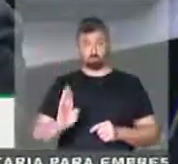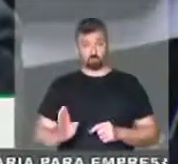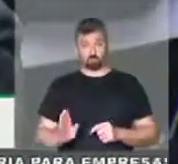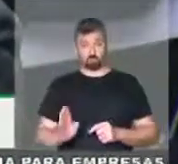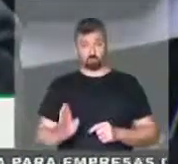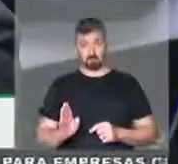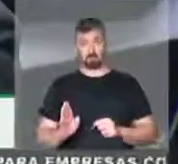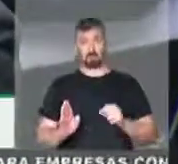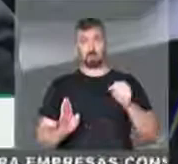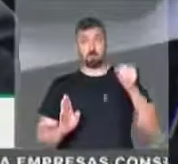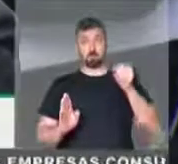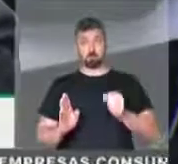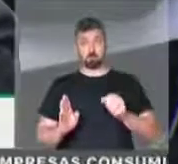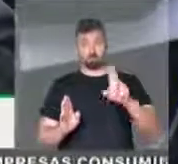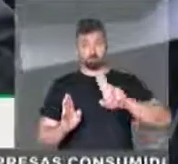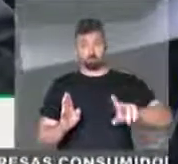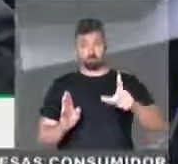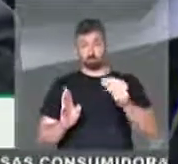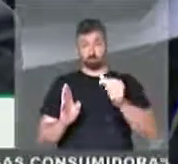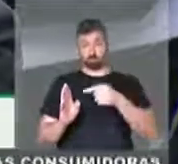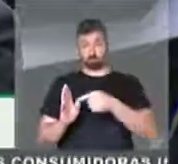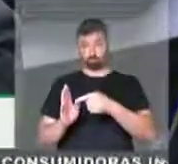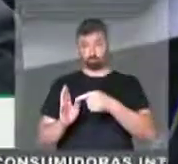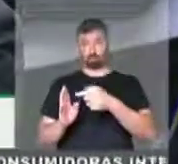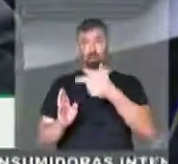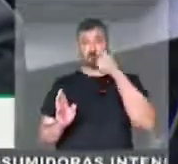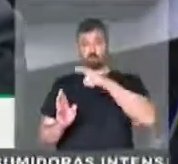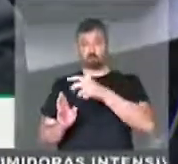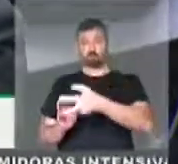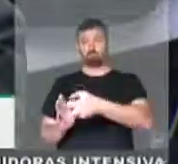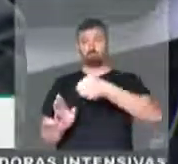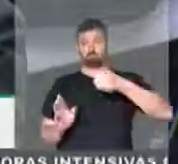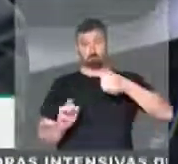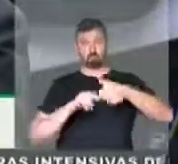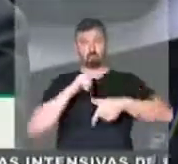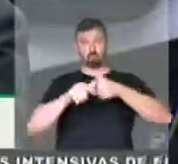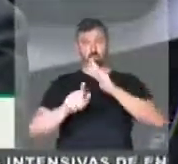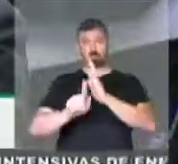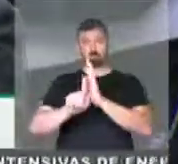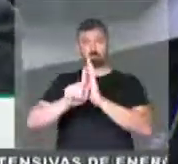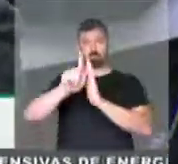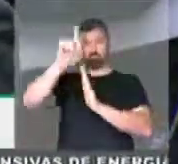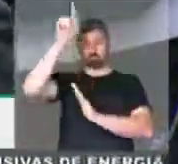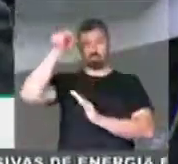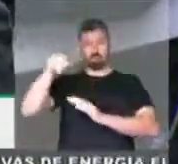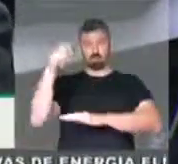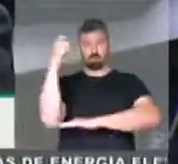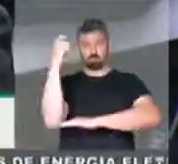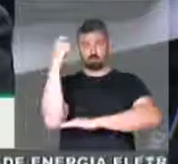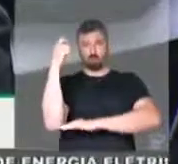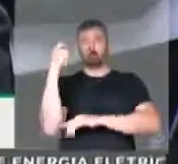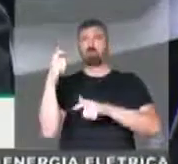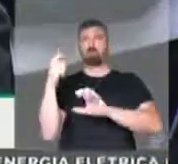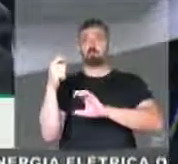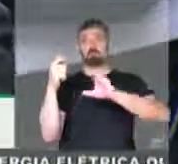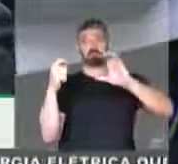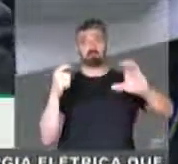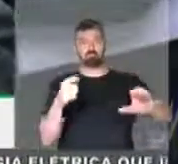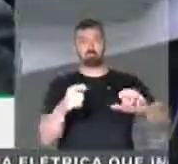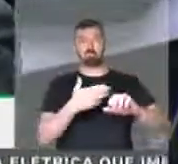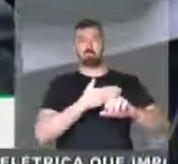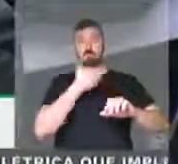poderá utilizar os recursos financeiros obtidos por intermédio das atividades de lançamento para o desenvolvimento e